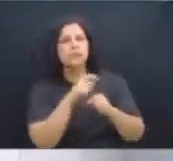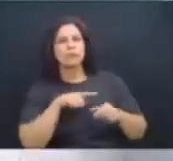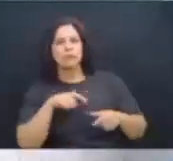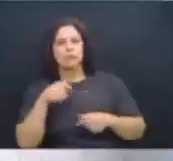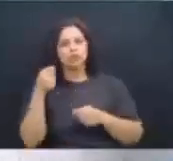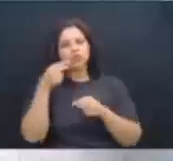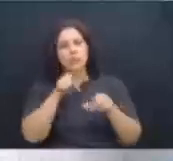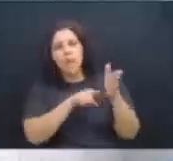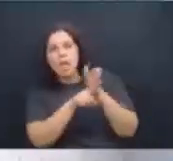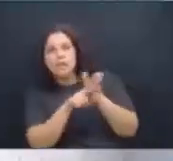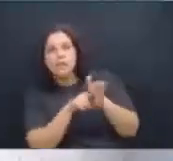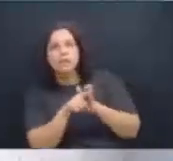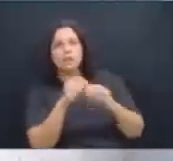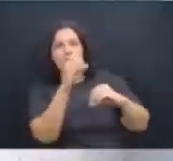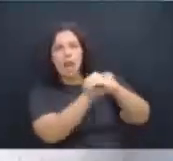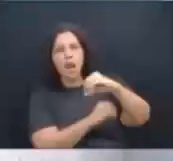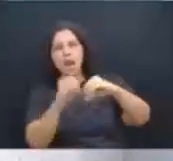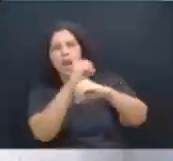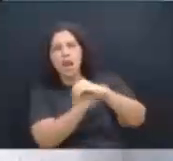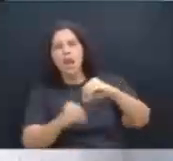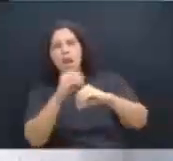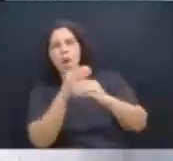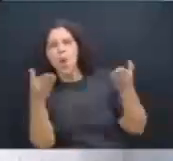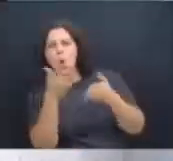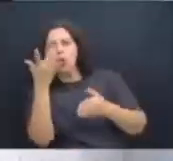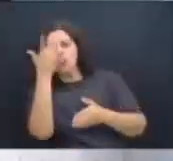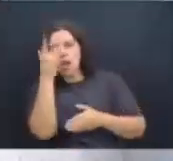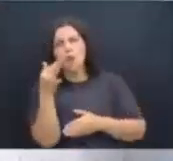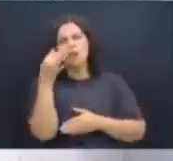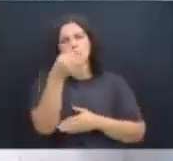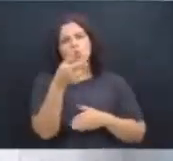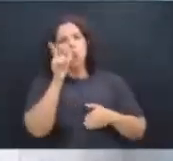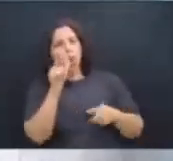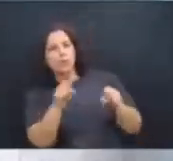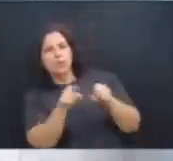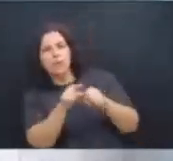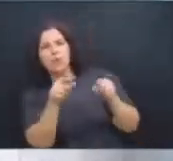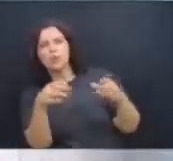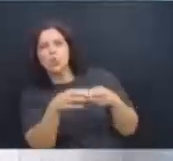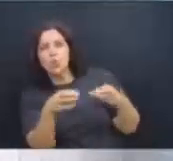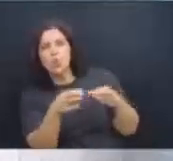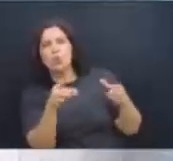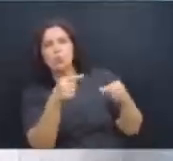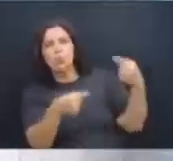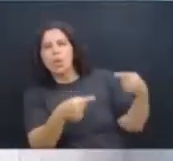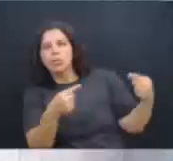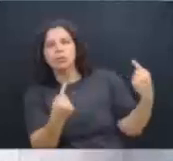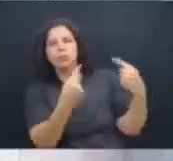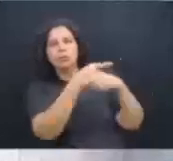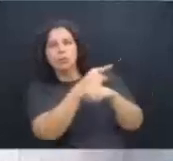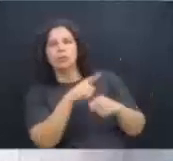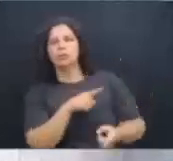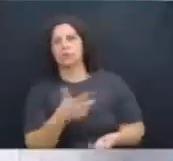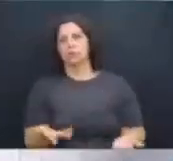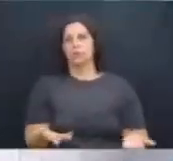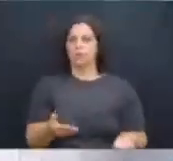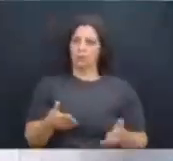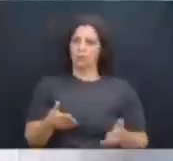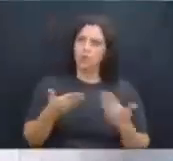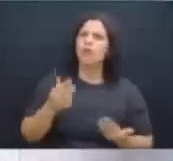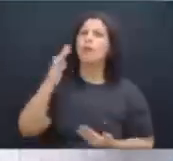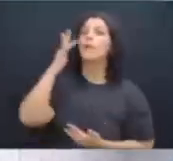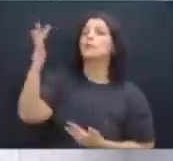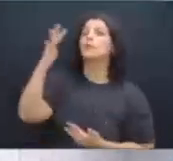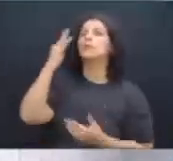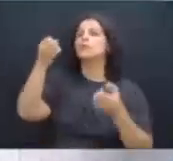que anda investigando noite e dia, o hoje, o amanhã e o ontem dos seus adversários. Lógico que a fantasia, como